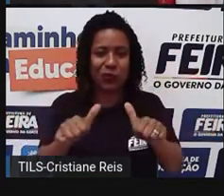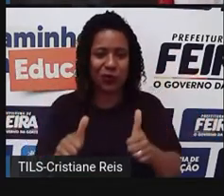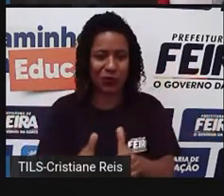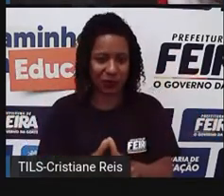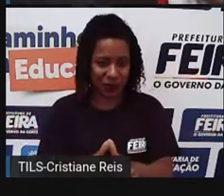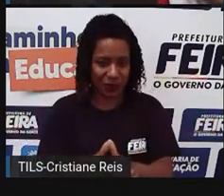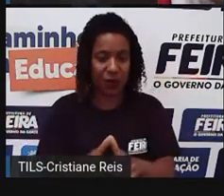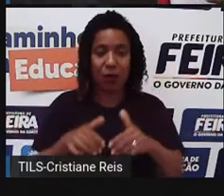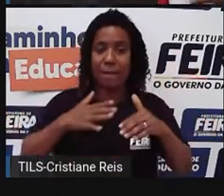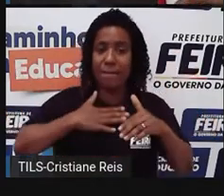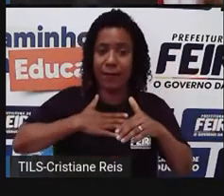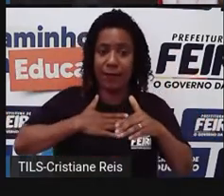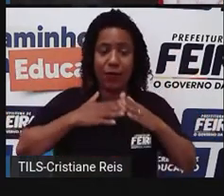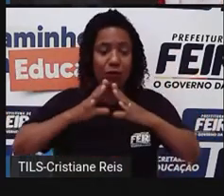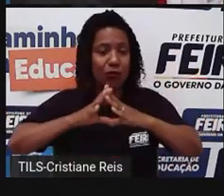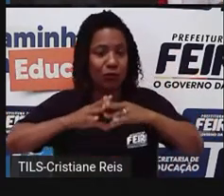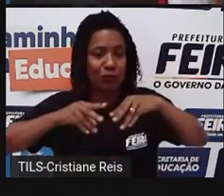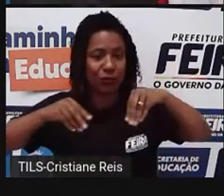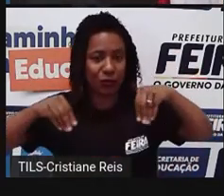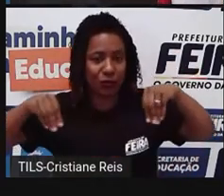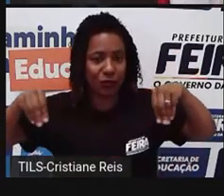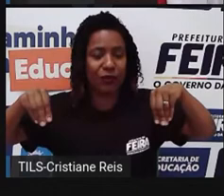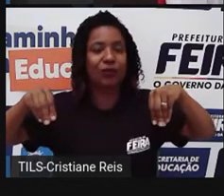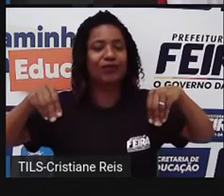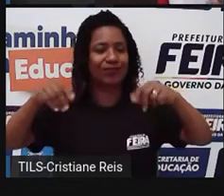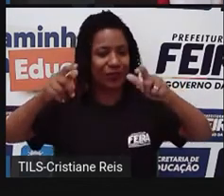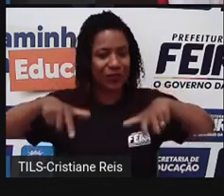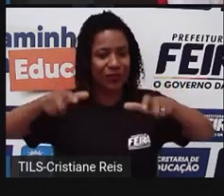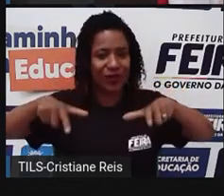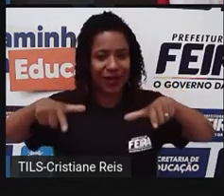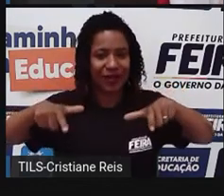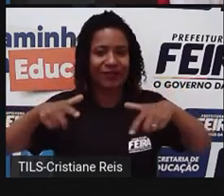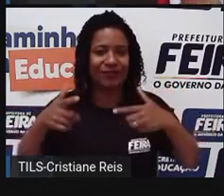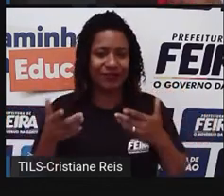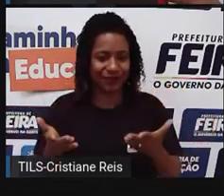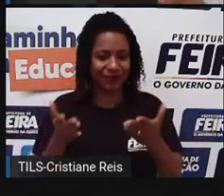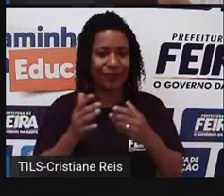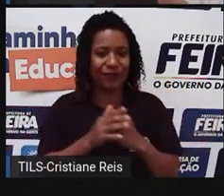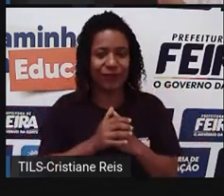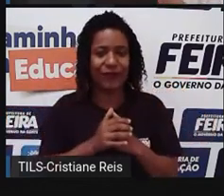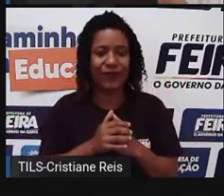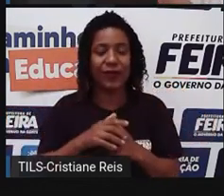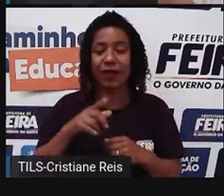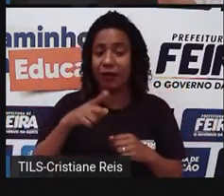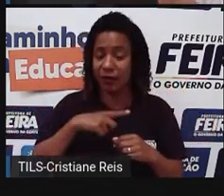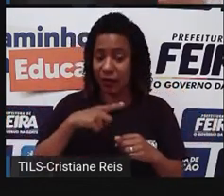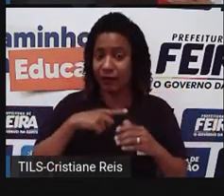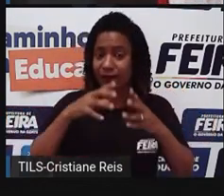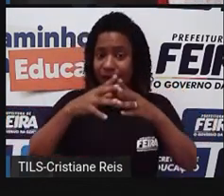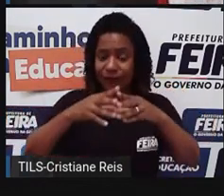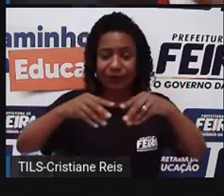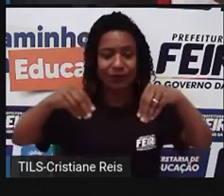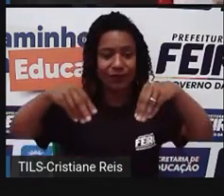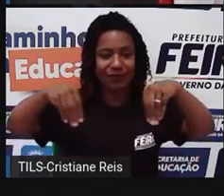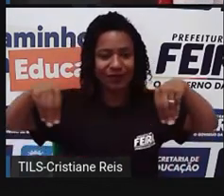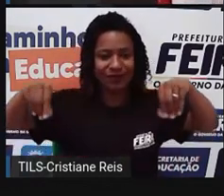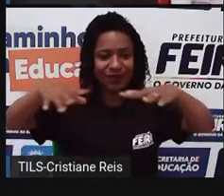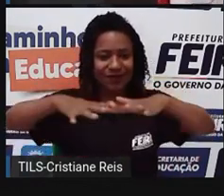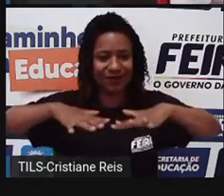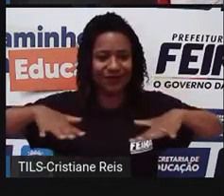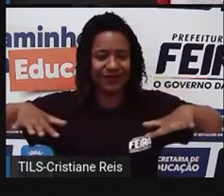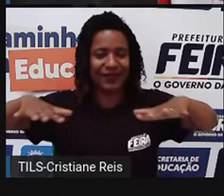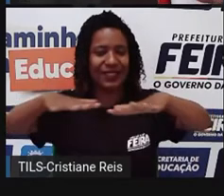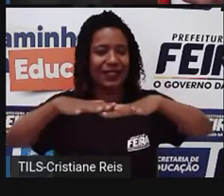meu território, é o meu lugar ali, né, é formado pelo solo continental, ou seja, todo